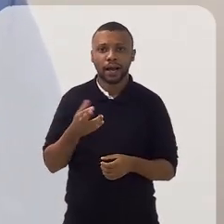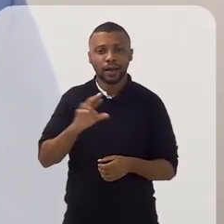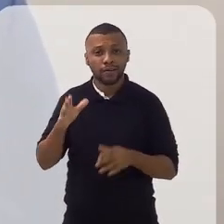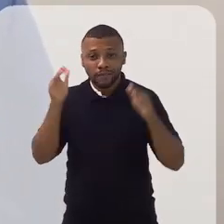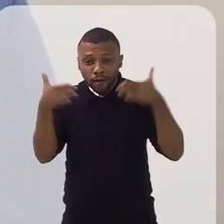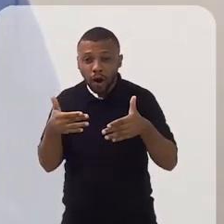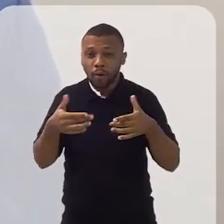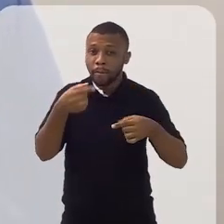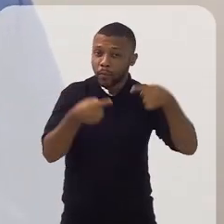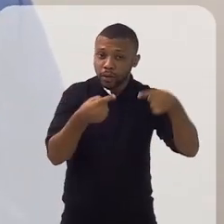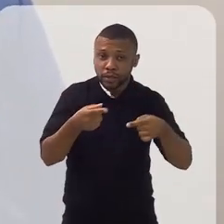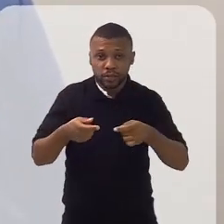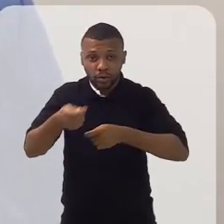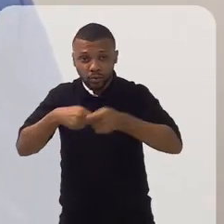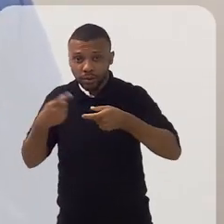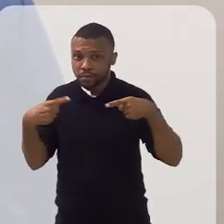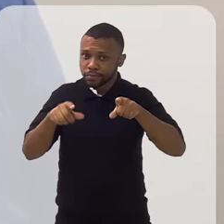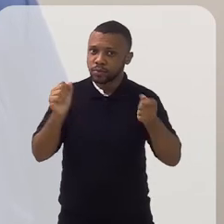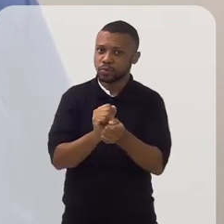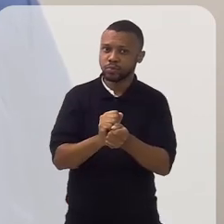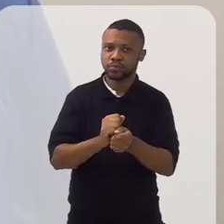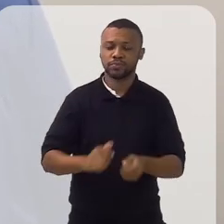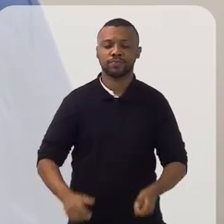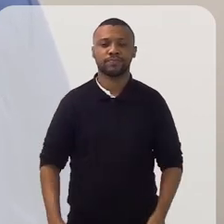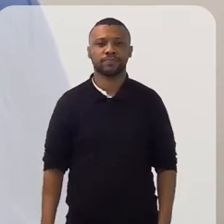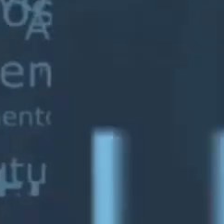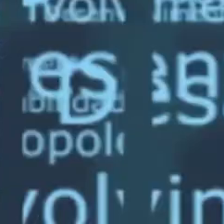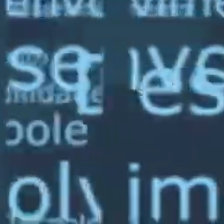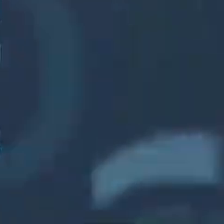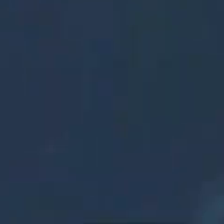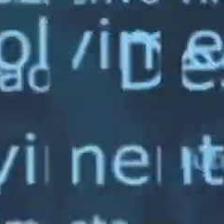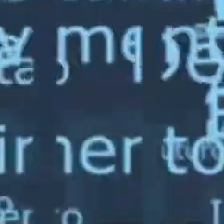já. A Rio em Foco é que política e economia caminham juntas.